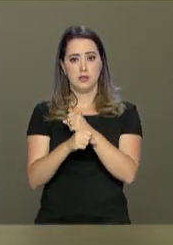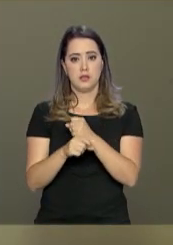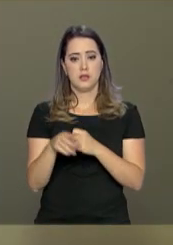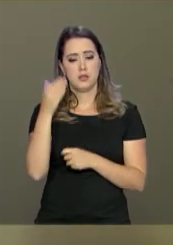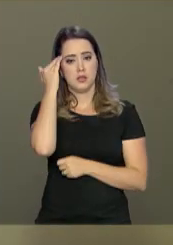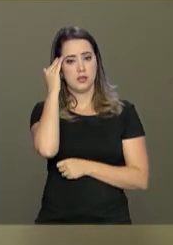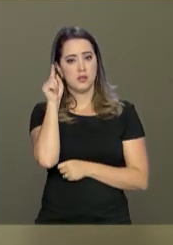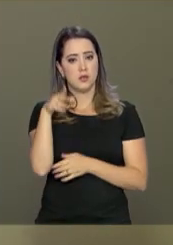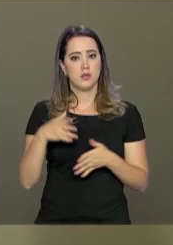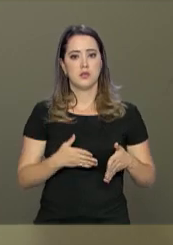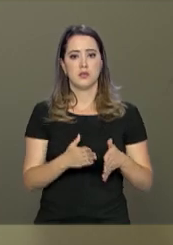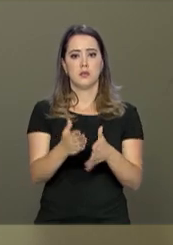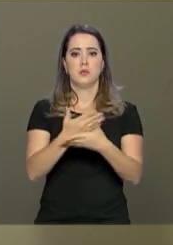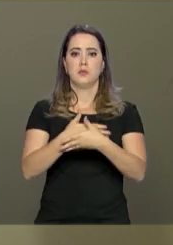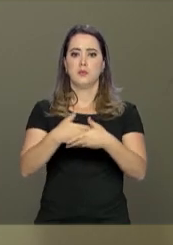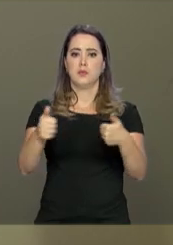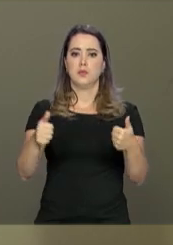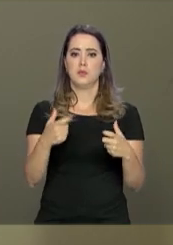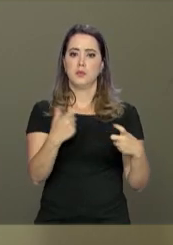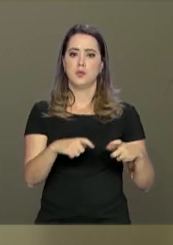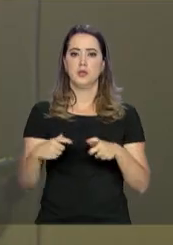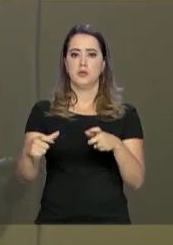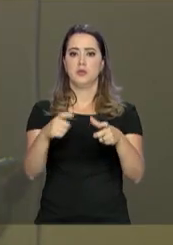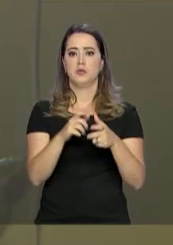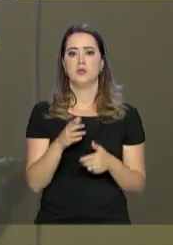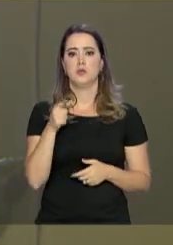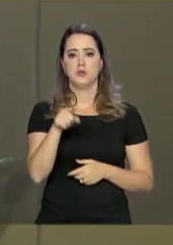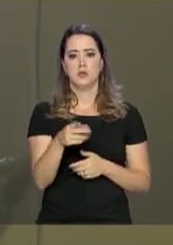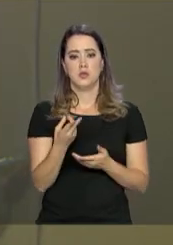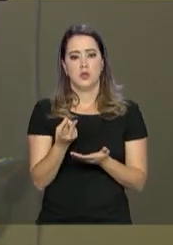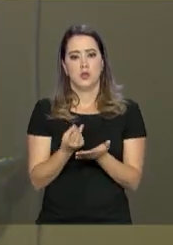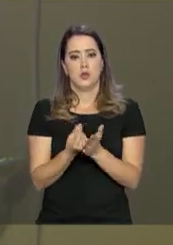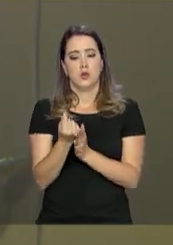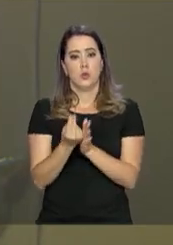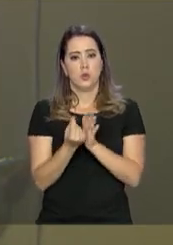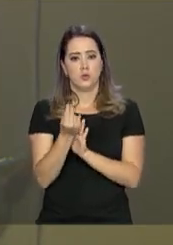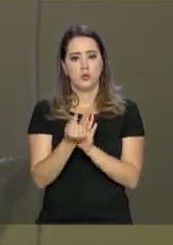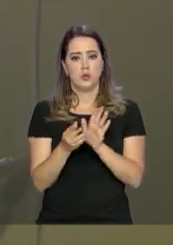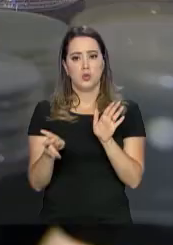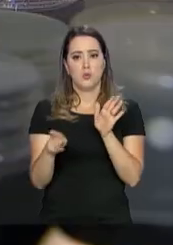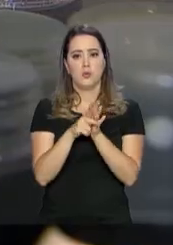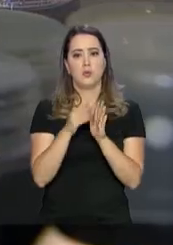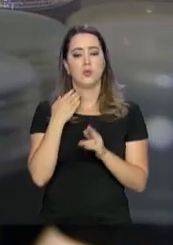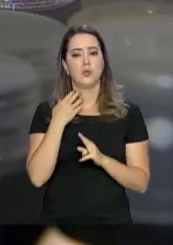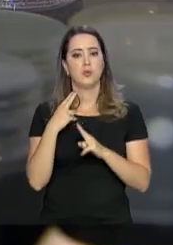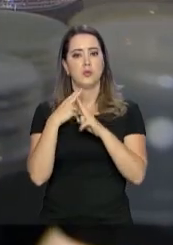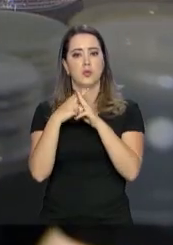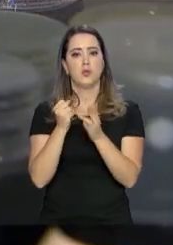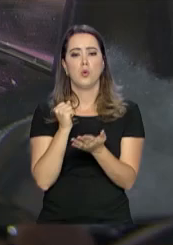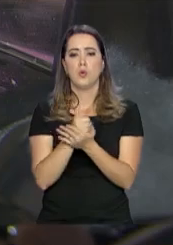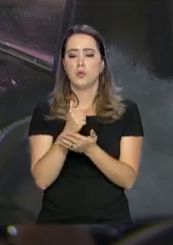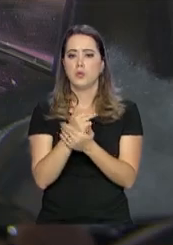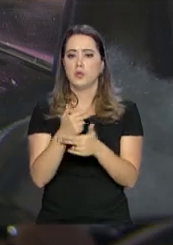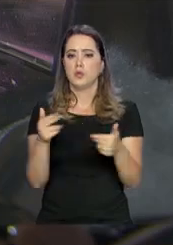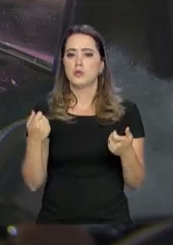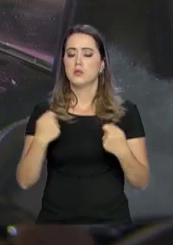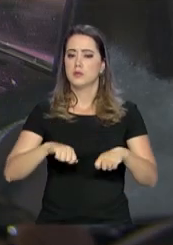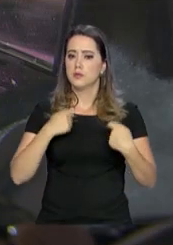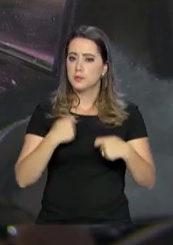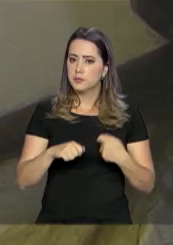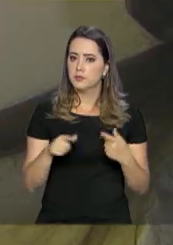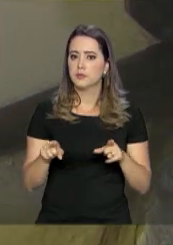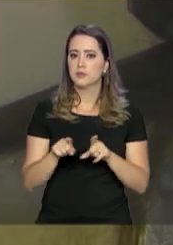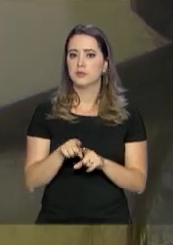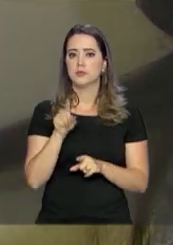era o caminho para potencializar seu negócio. Com o crédito da Caixa Econômica Federal, comprou o material necessário para o